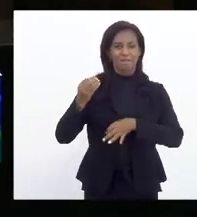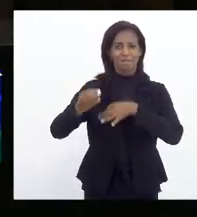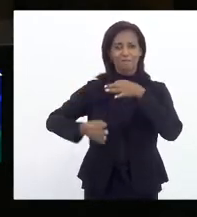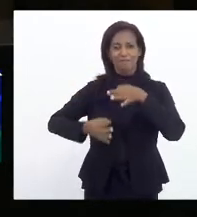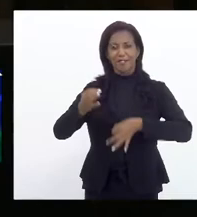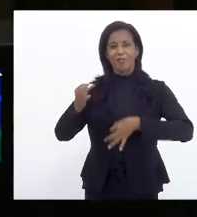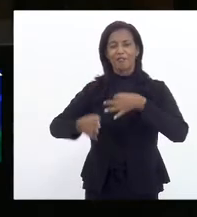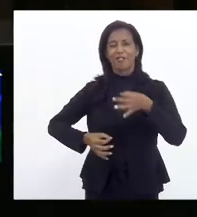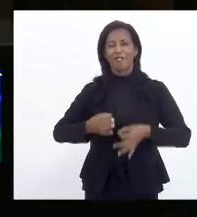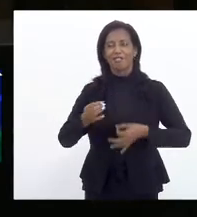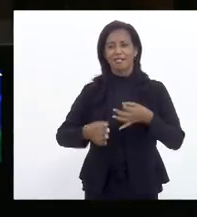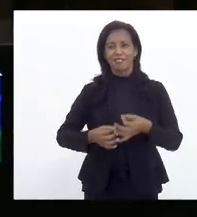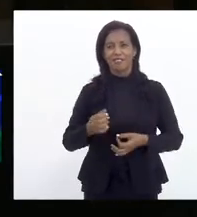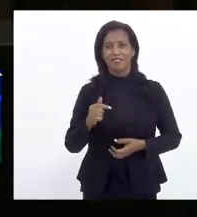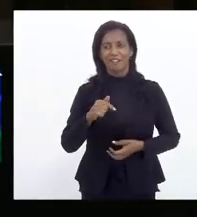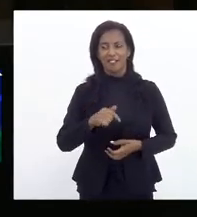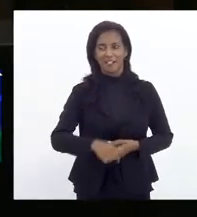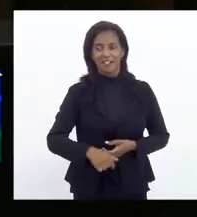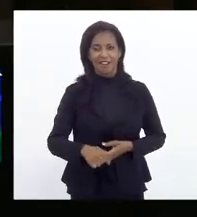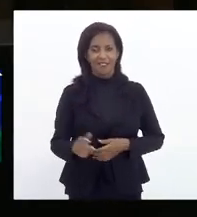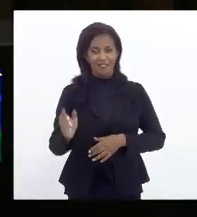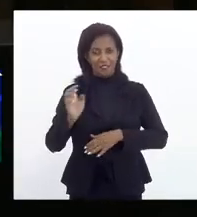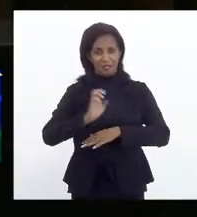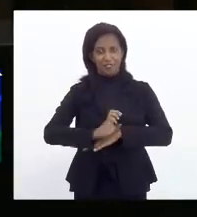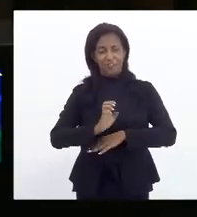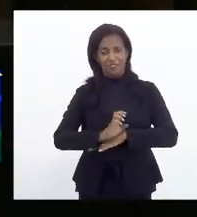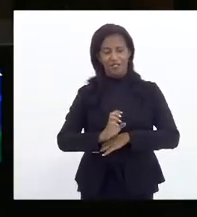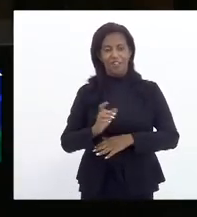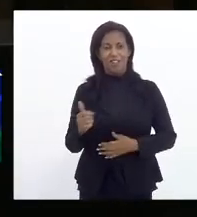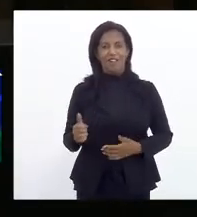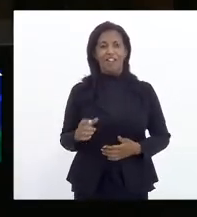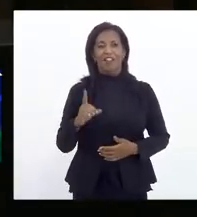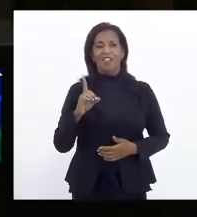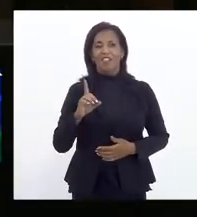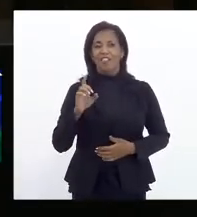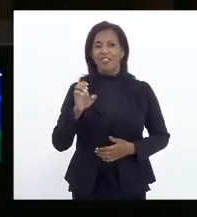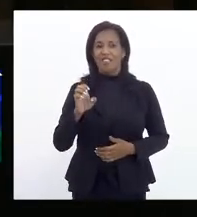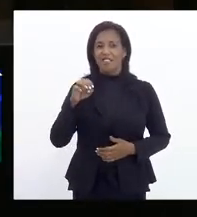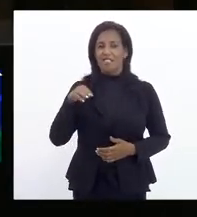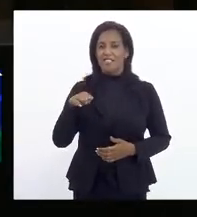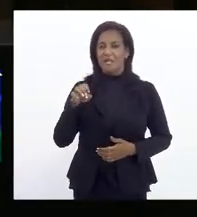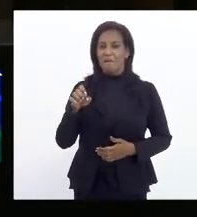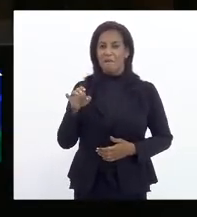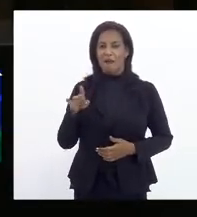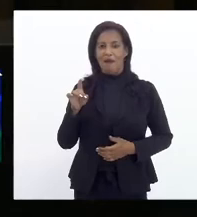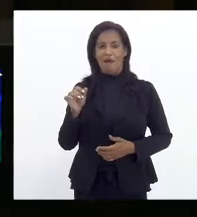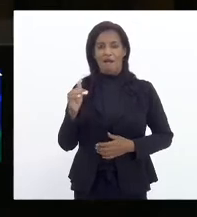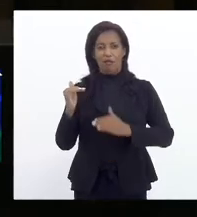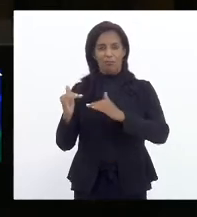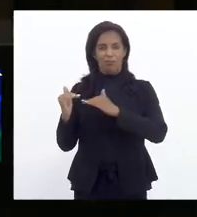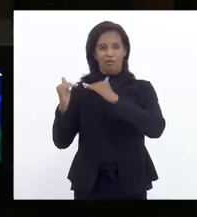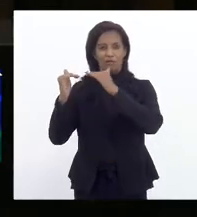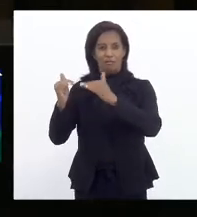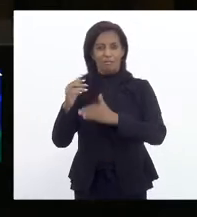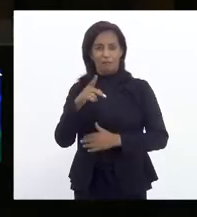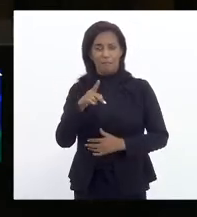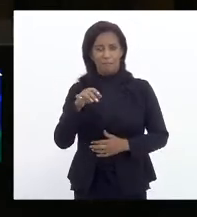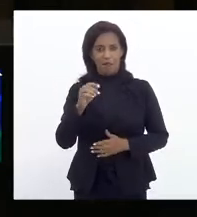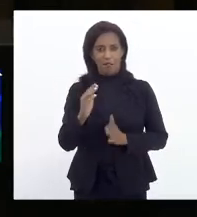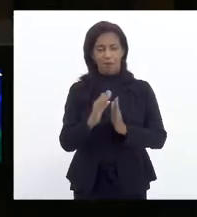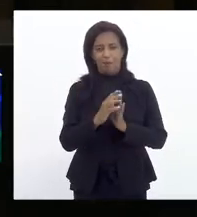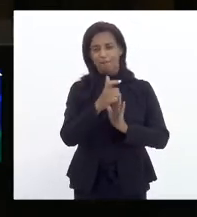desembargador aqui do Estado do Rio de Janeiro, o desembargador Paulo Rangel, a respeito do